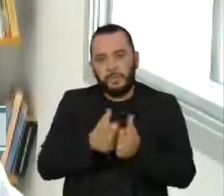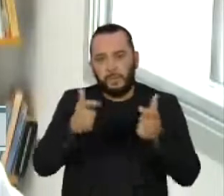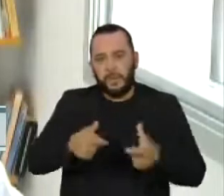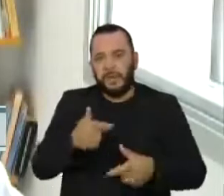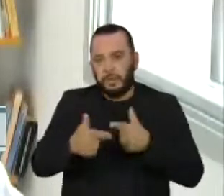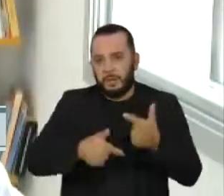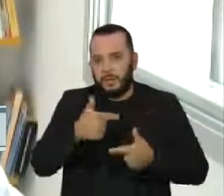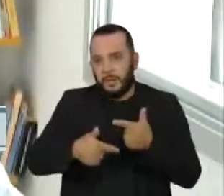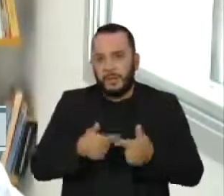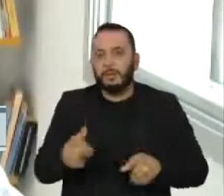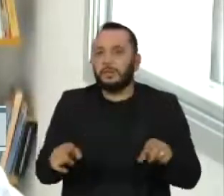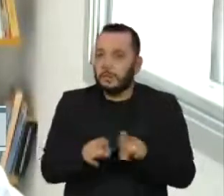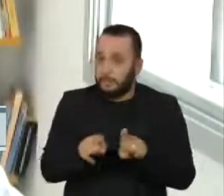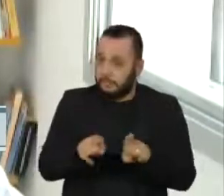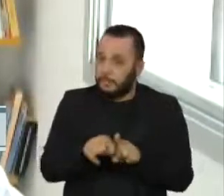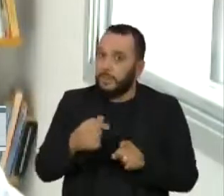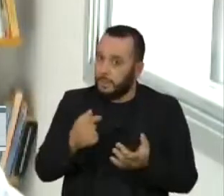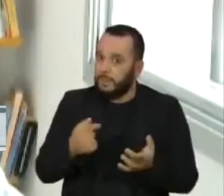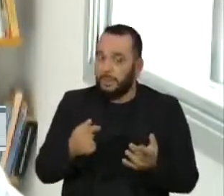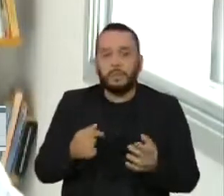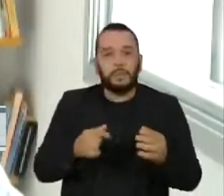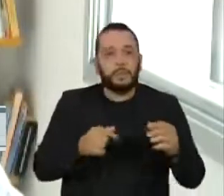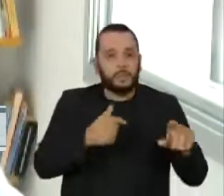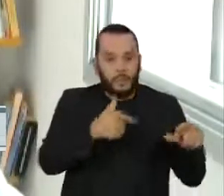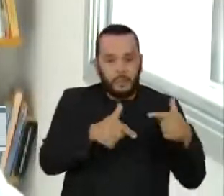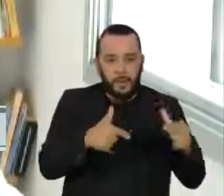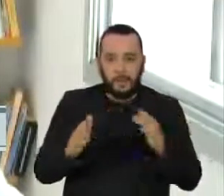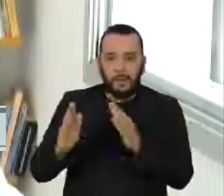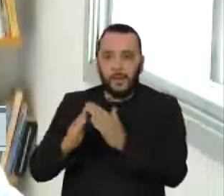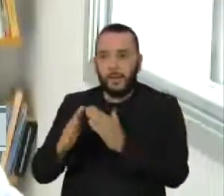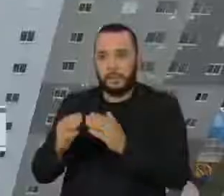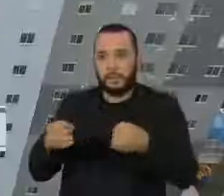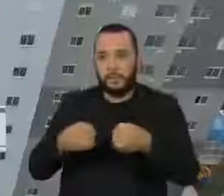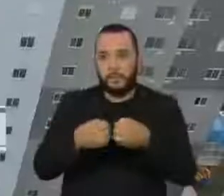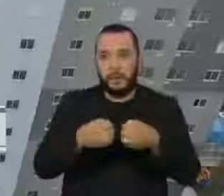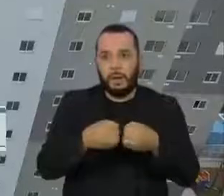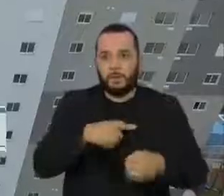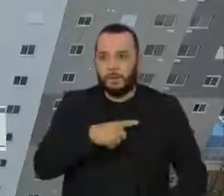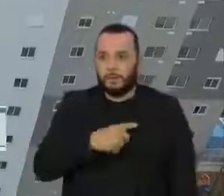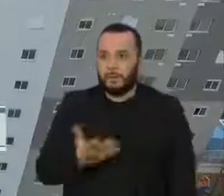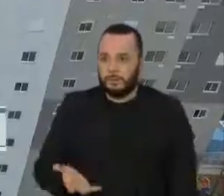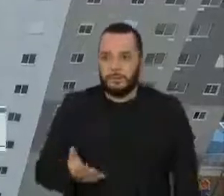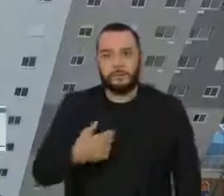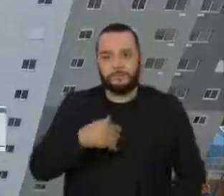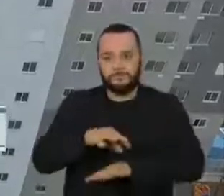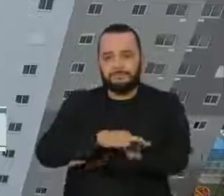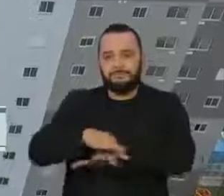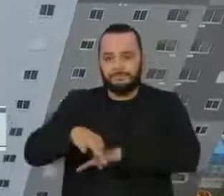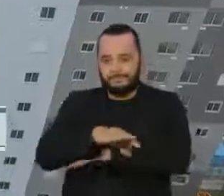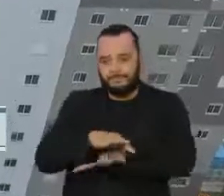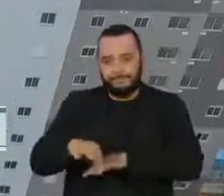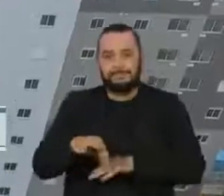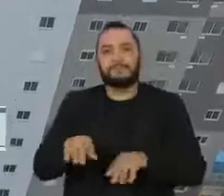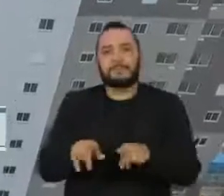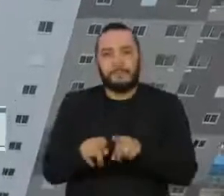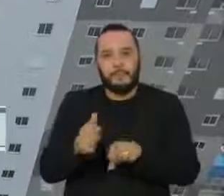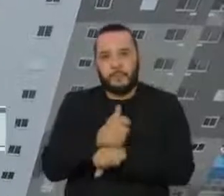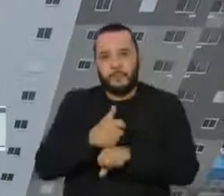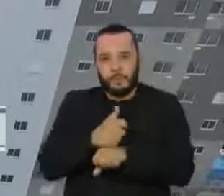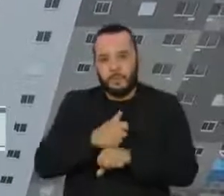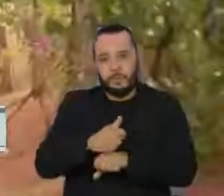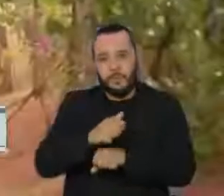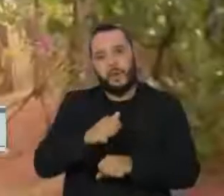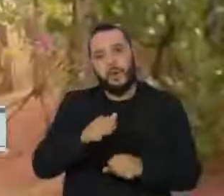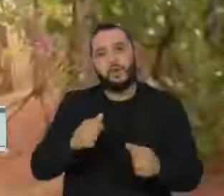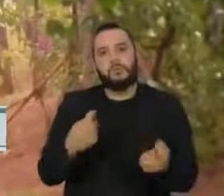das residências, do local de moradia. A arquiteta e urbanista também vê uma mudança de